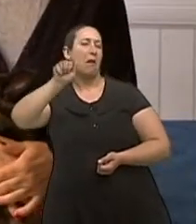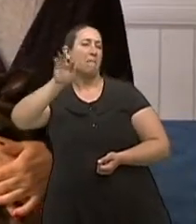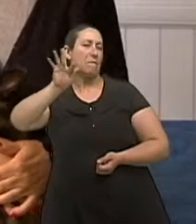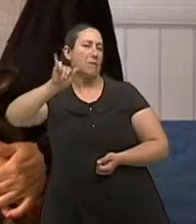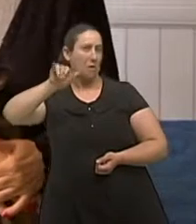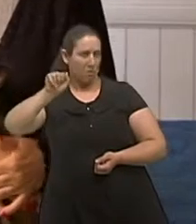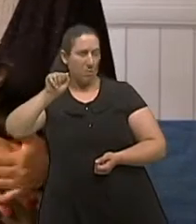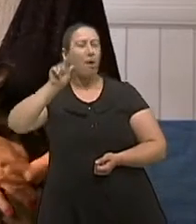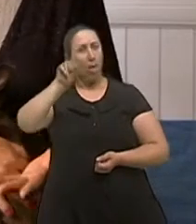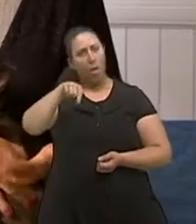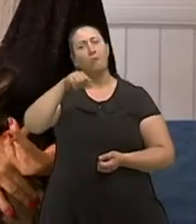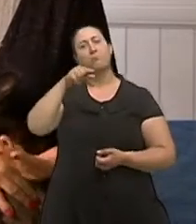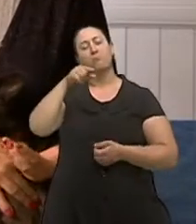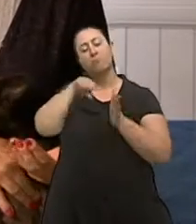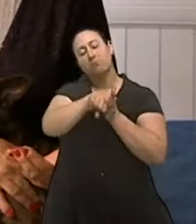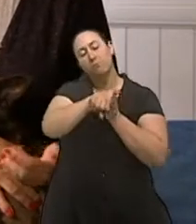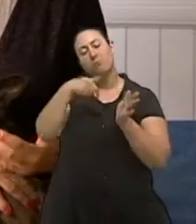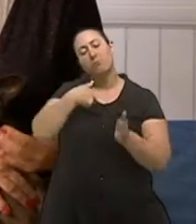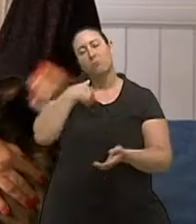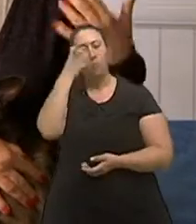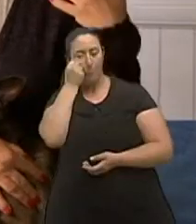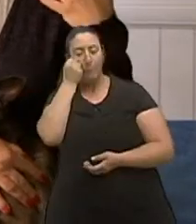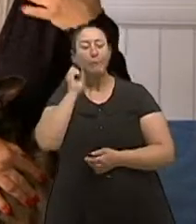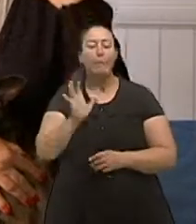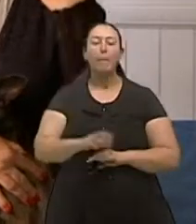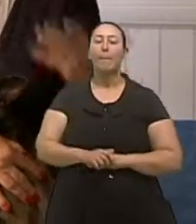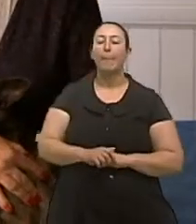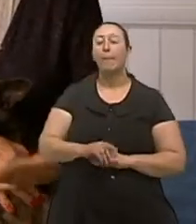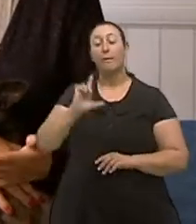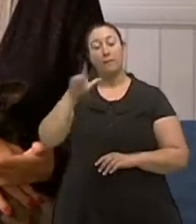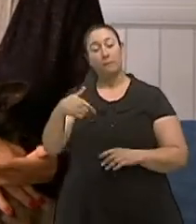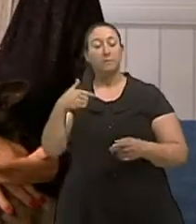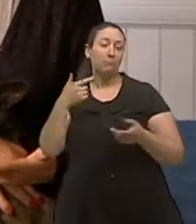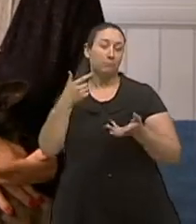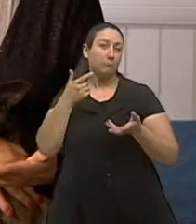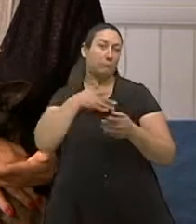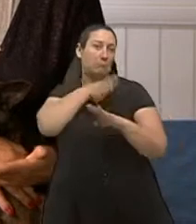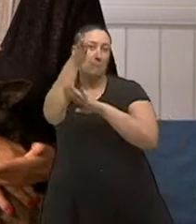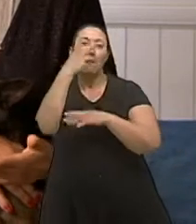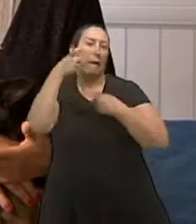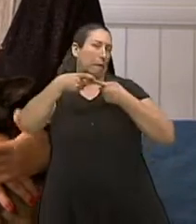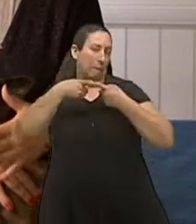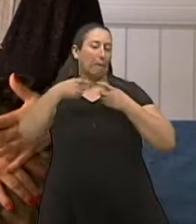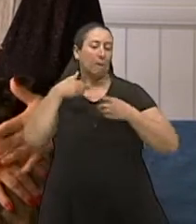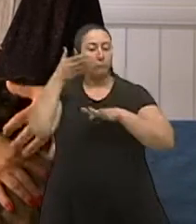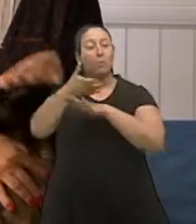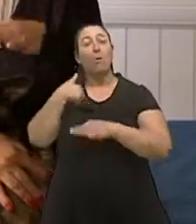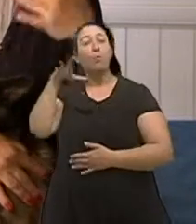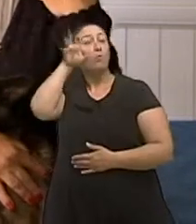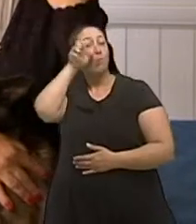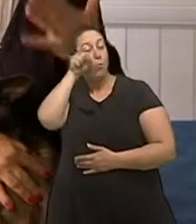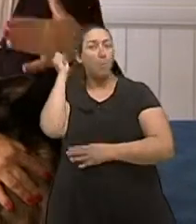especialista e fui fazer o exame que consiste, tu passas uma noite numa clínica, onde